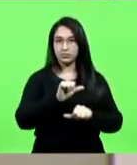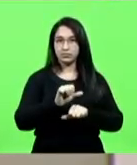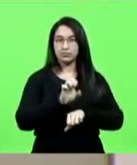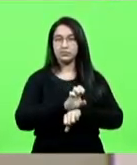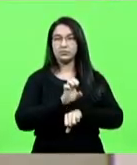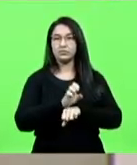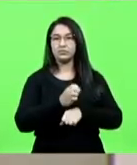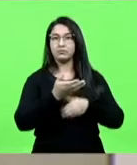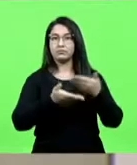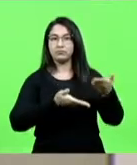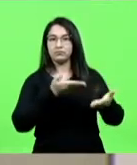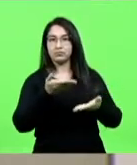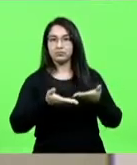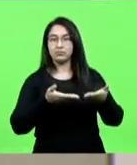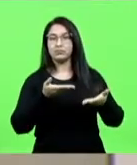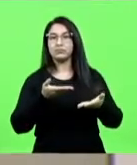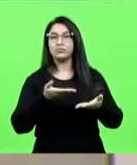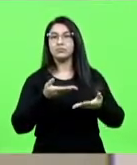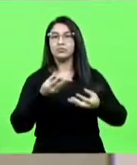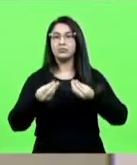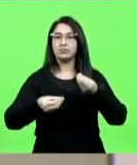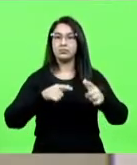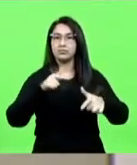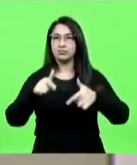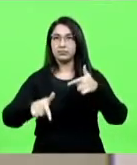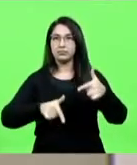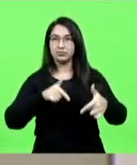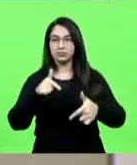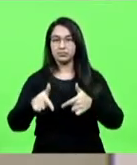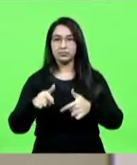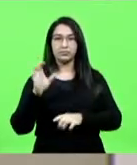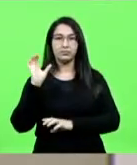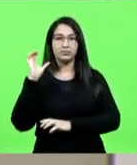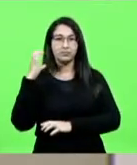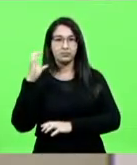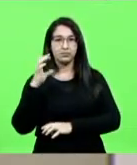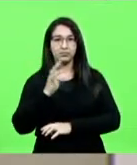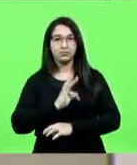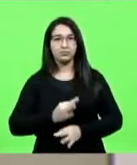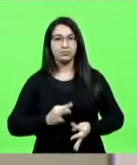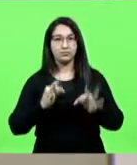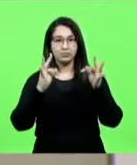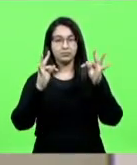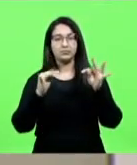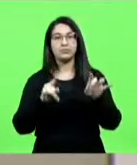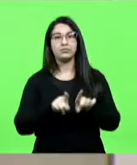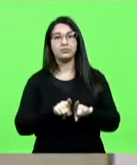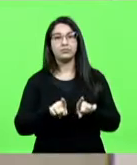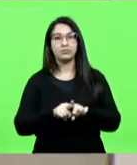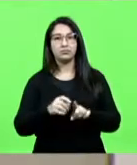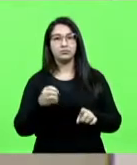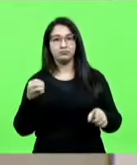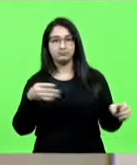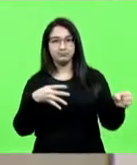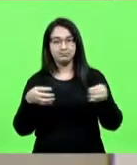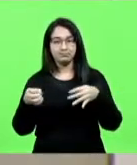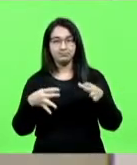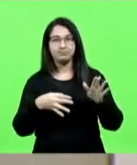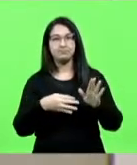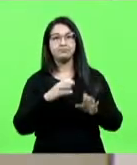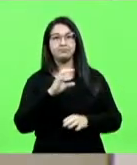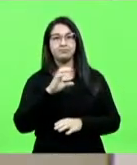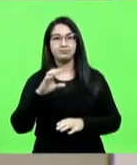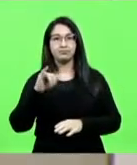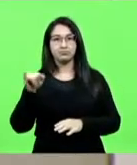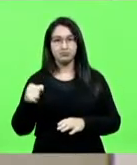tratamento das atividades de ciência, tecnologia e inovação. Parecer da Comissão de Constituição e Justiça